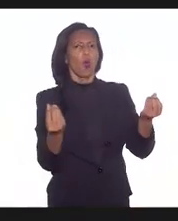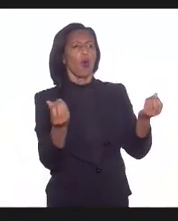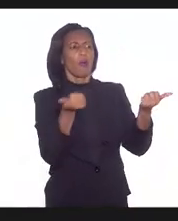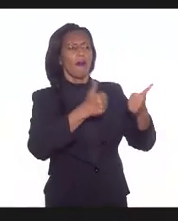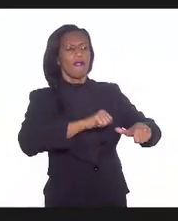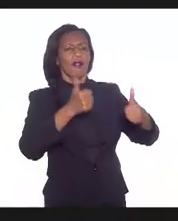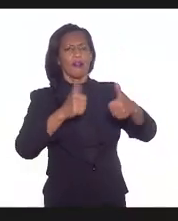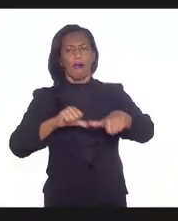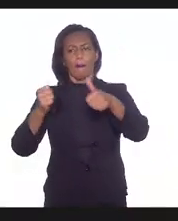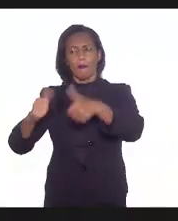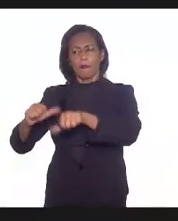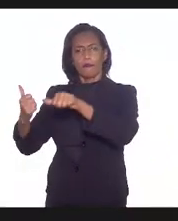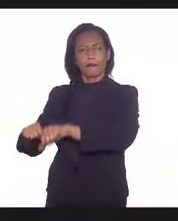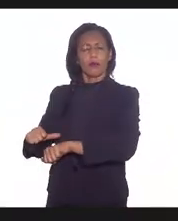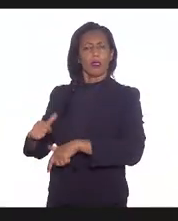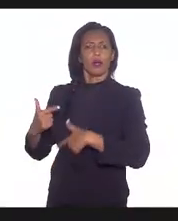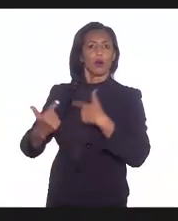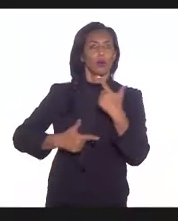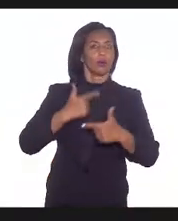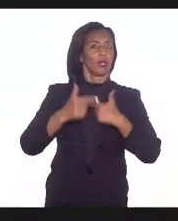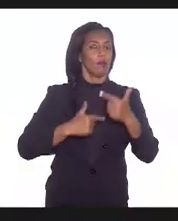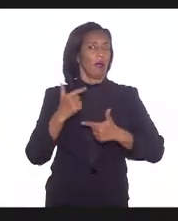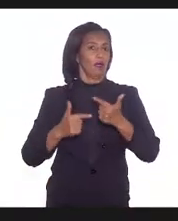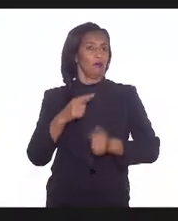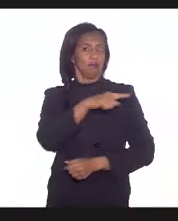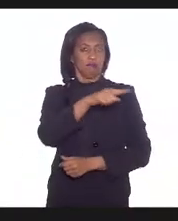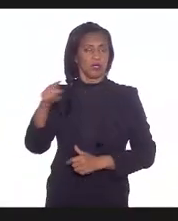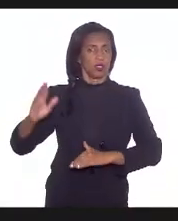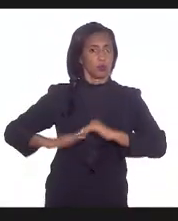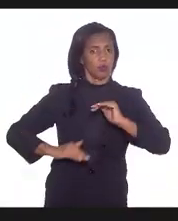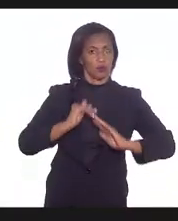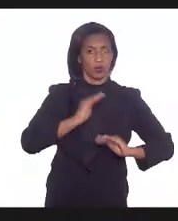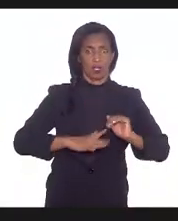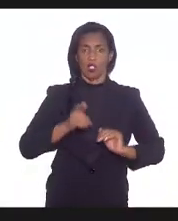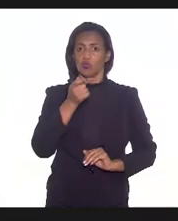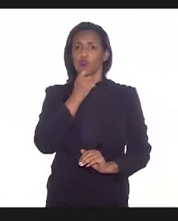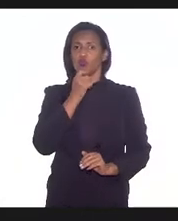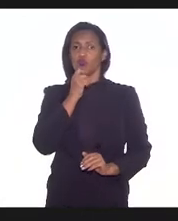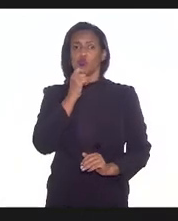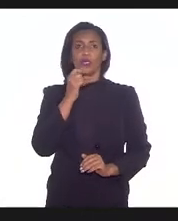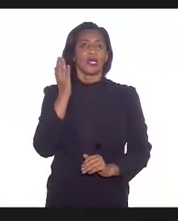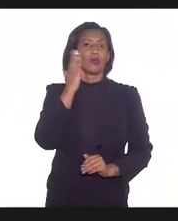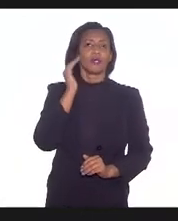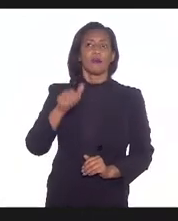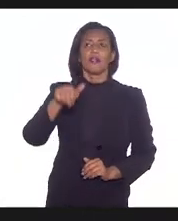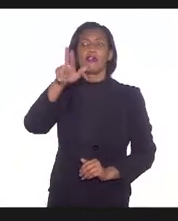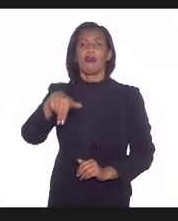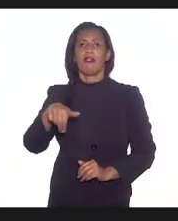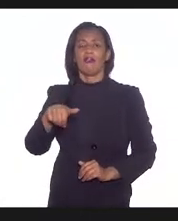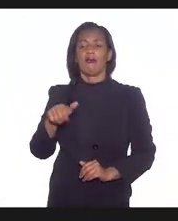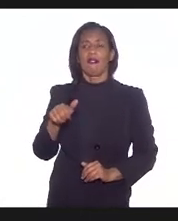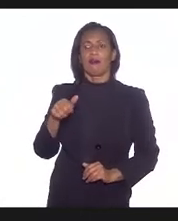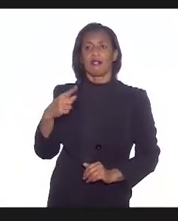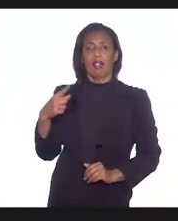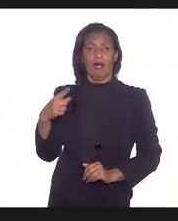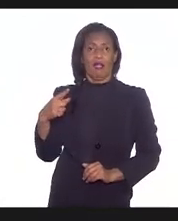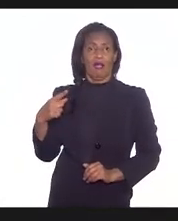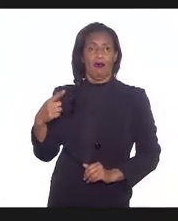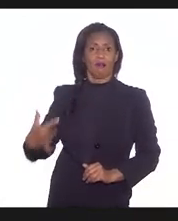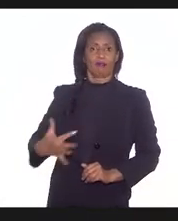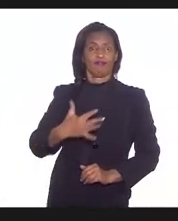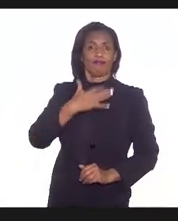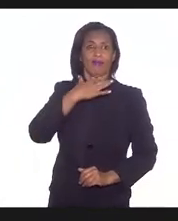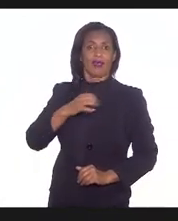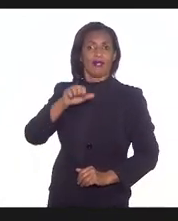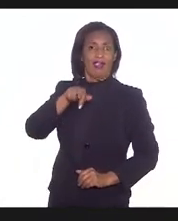trabalhadores já que a gente não tinha o registro da ocupação nos casos graves na ficha do SRAG que é